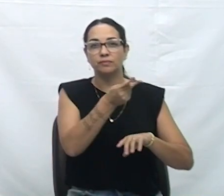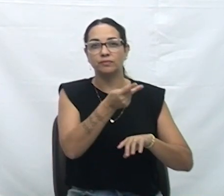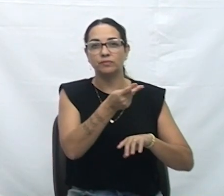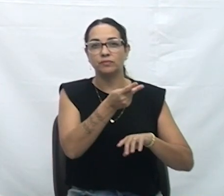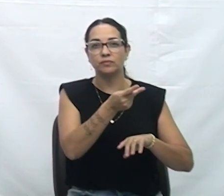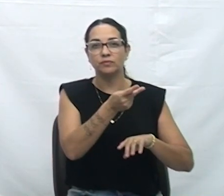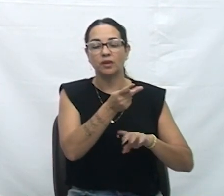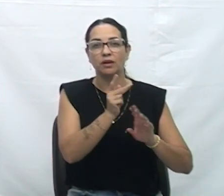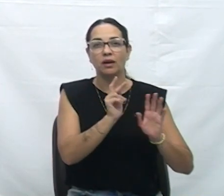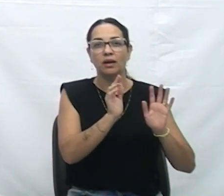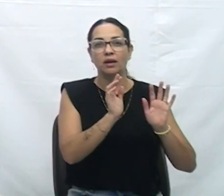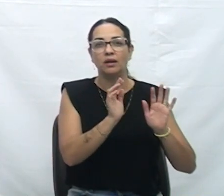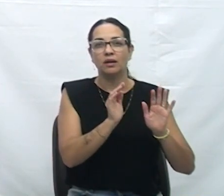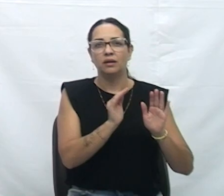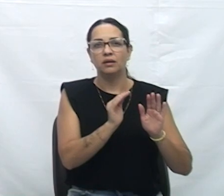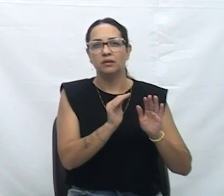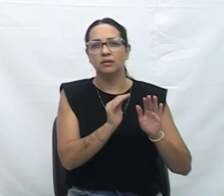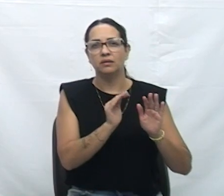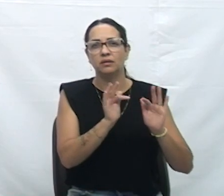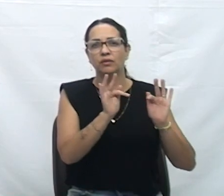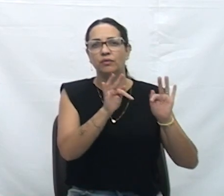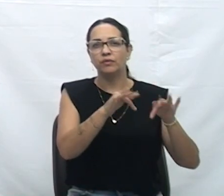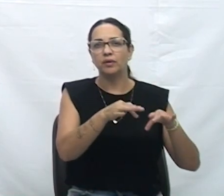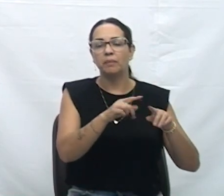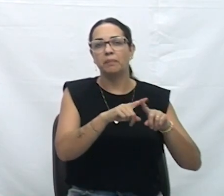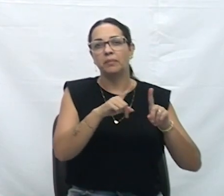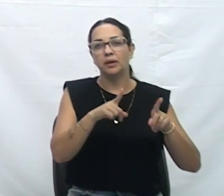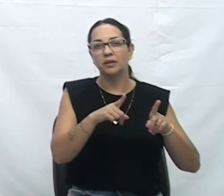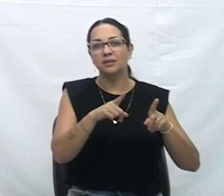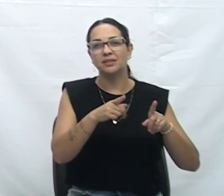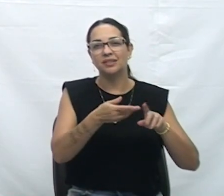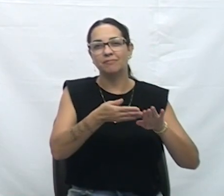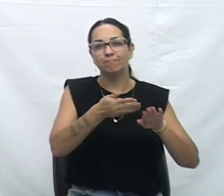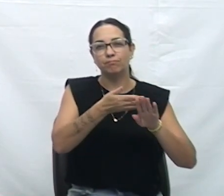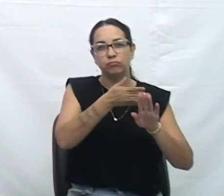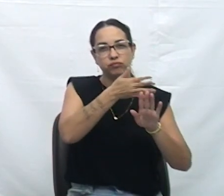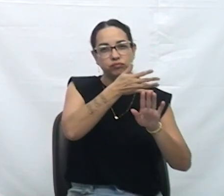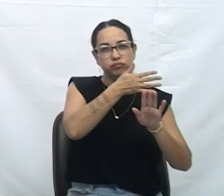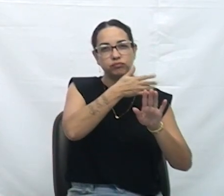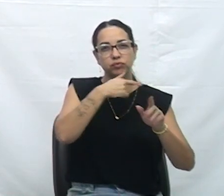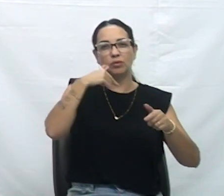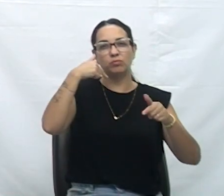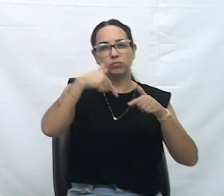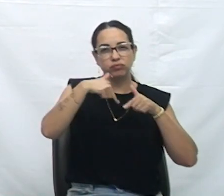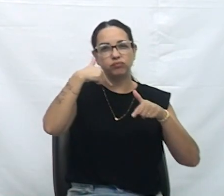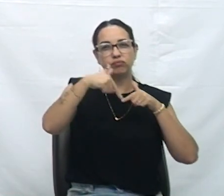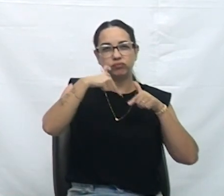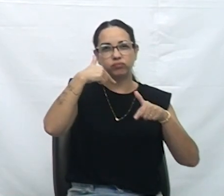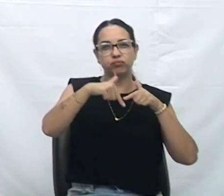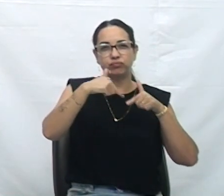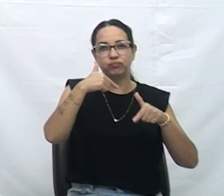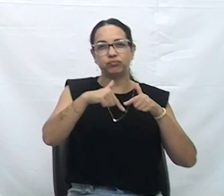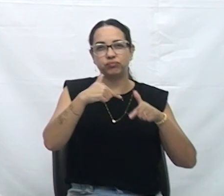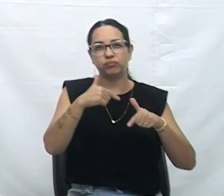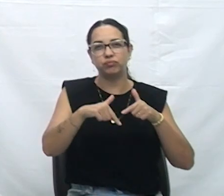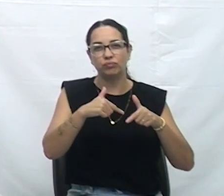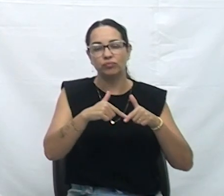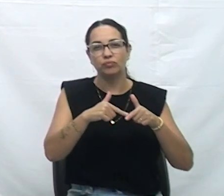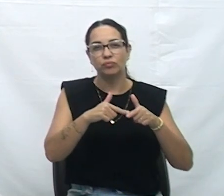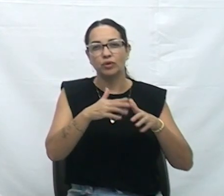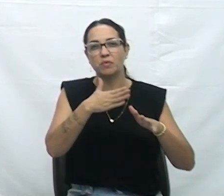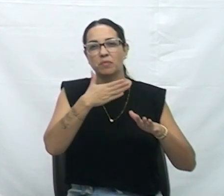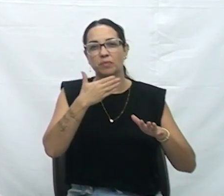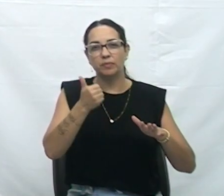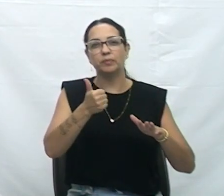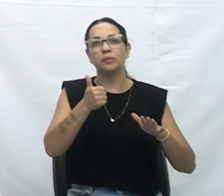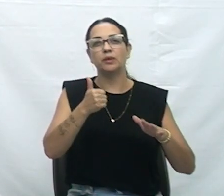um fim. Na verdade, ele trouxe todo um serviço que foi prestado e que hoje é prestado de excelência no